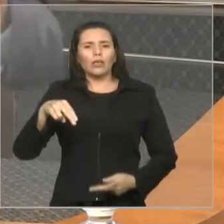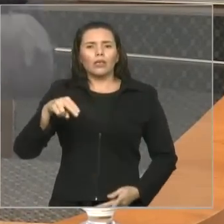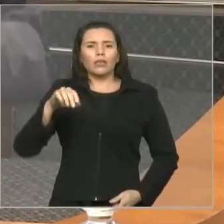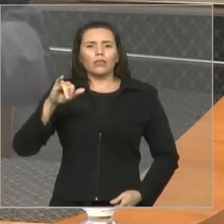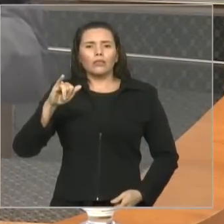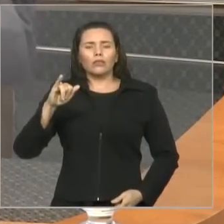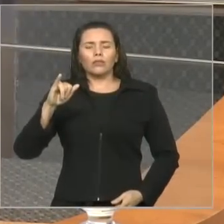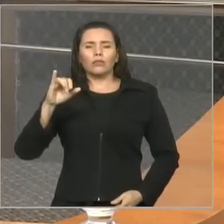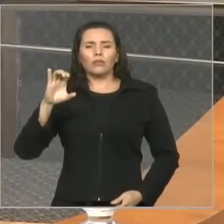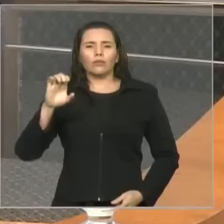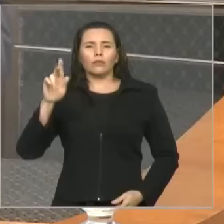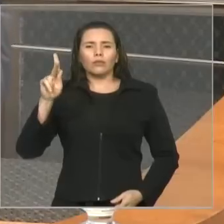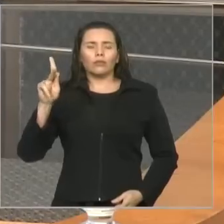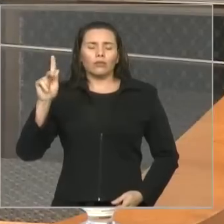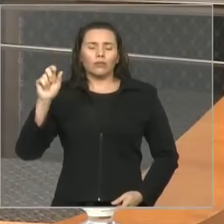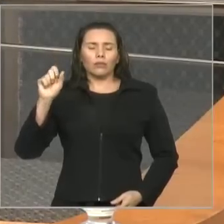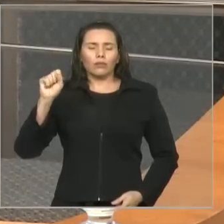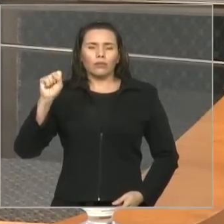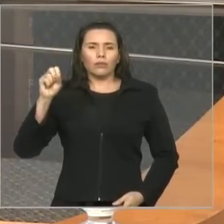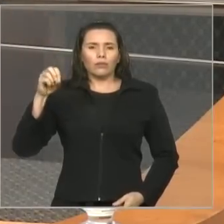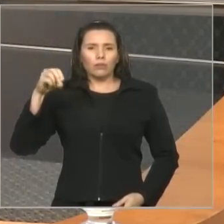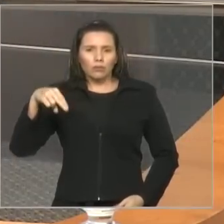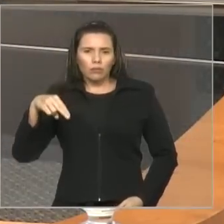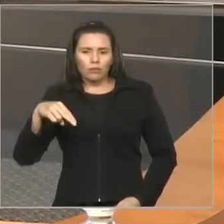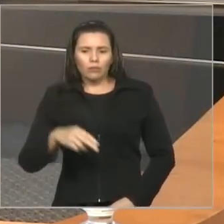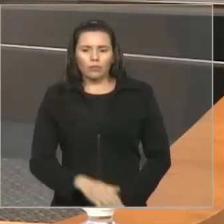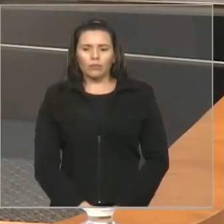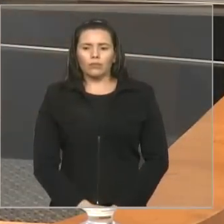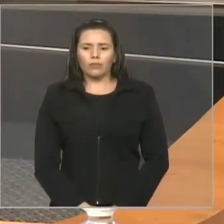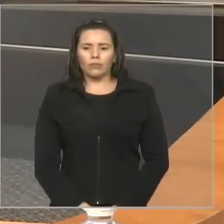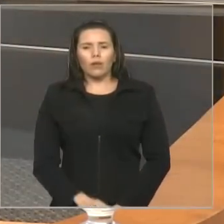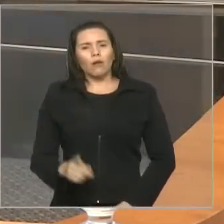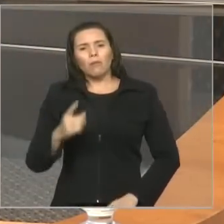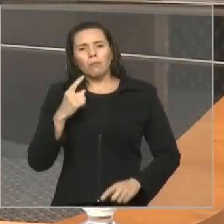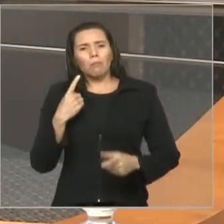grandioso, Nietzsche não está no contexto da construção dos parlamentos.